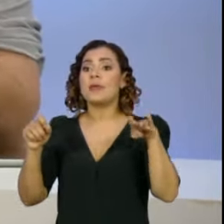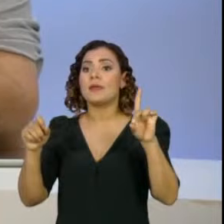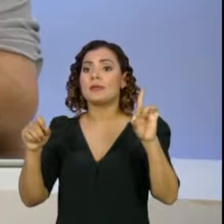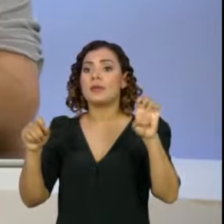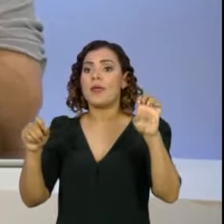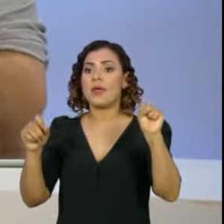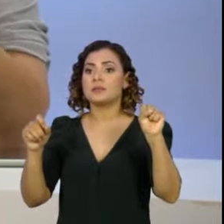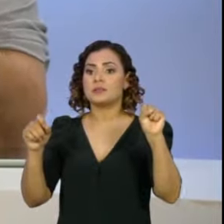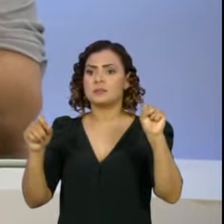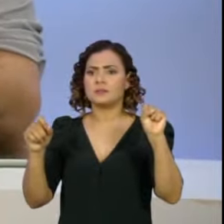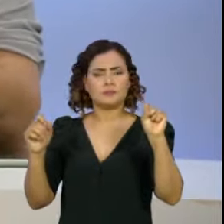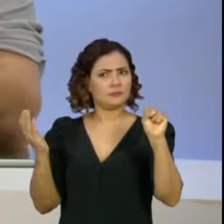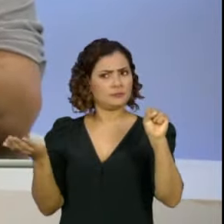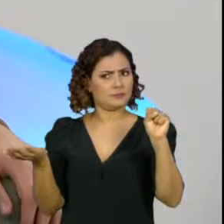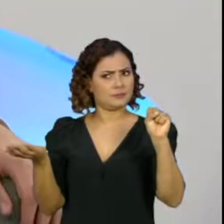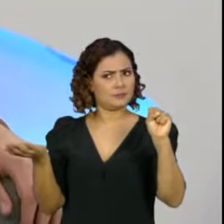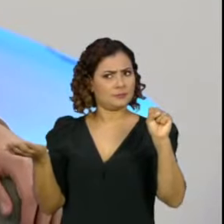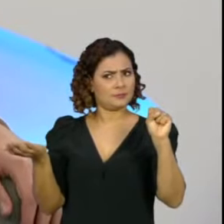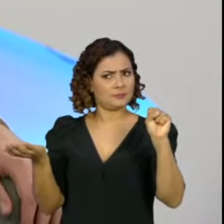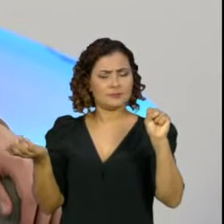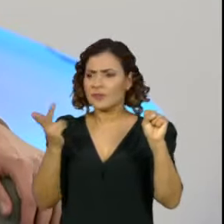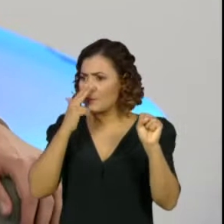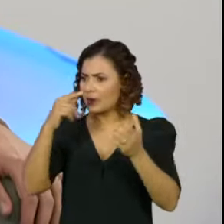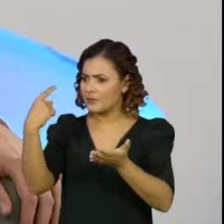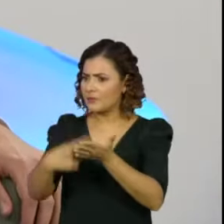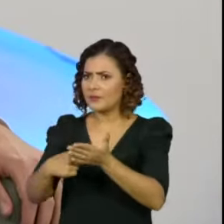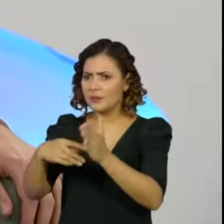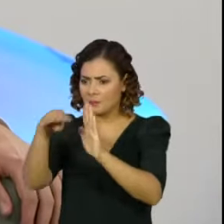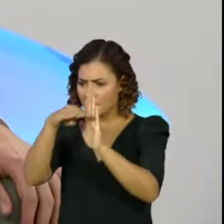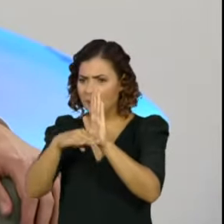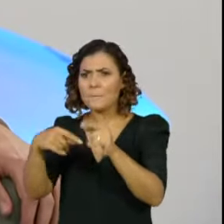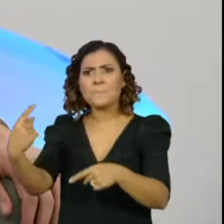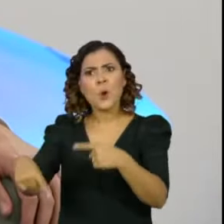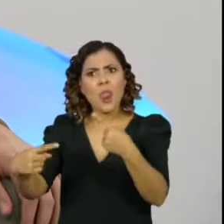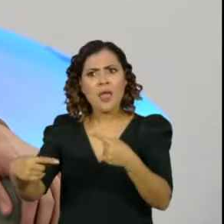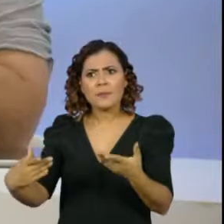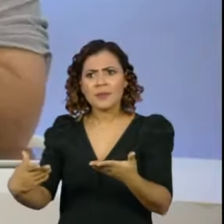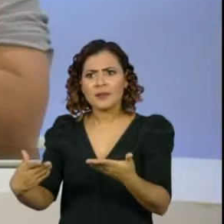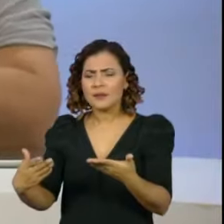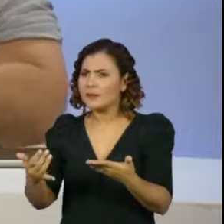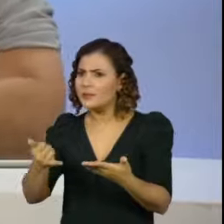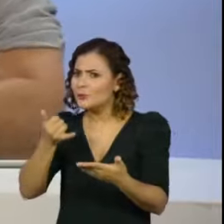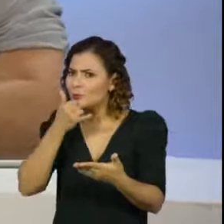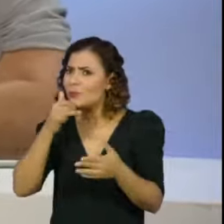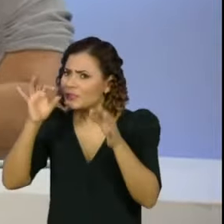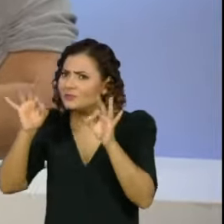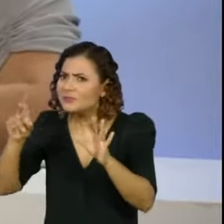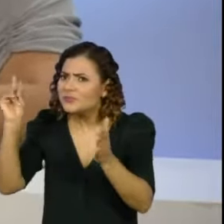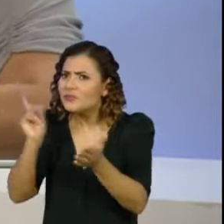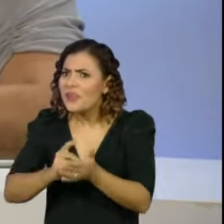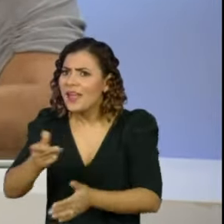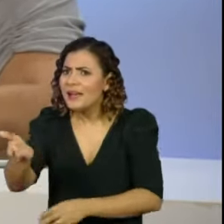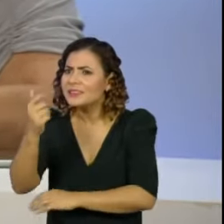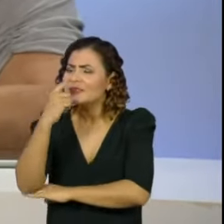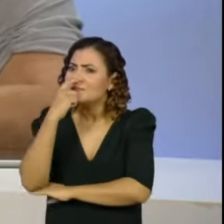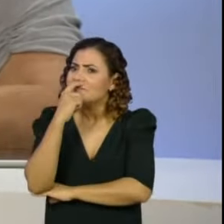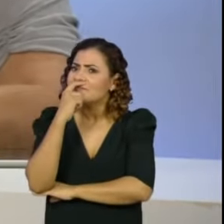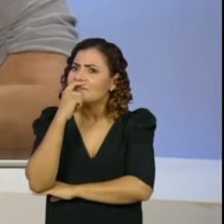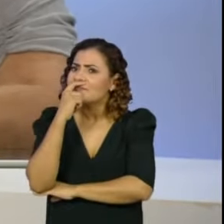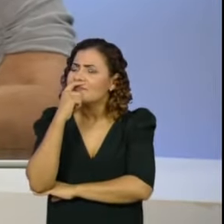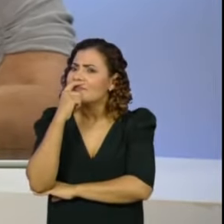há consensos nessa PEC, ela é extremamente polêmica. Eu queria saber o seguinte, concretamente, que